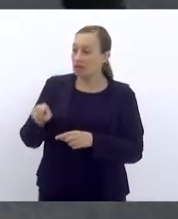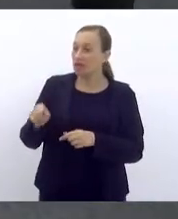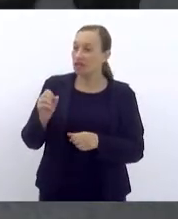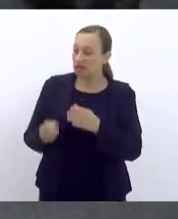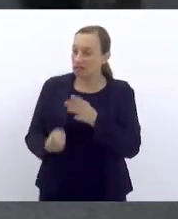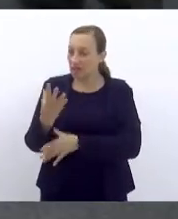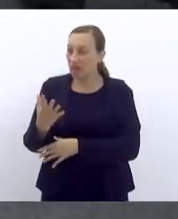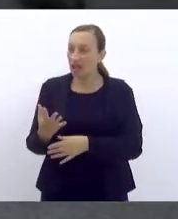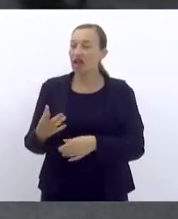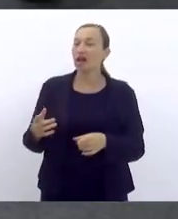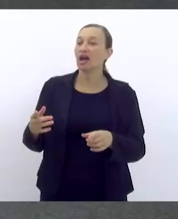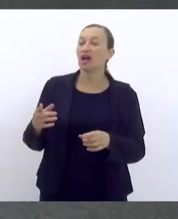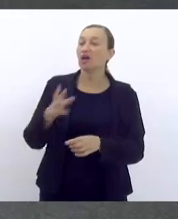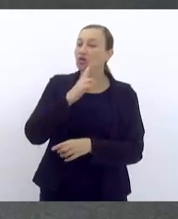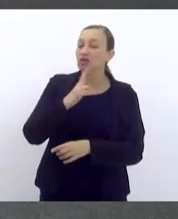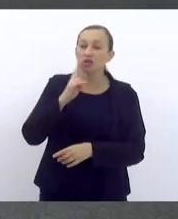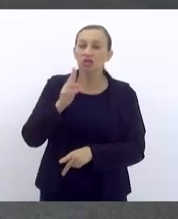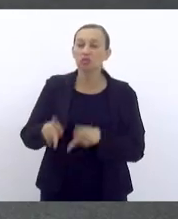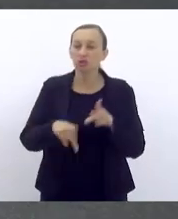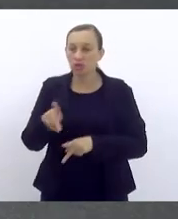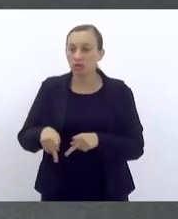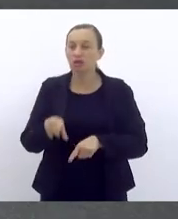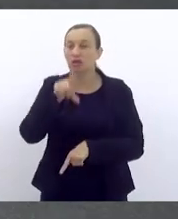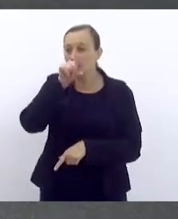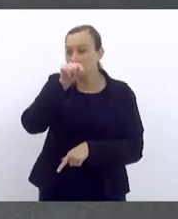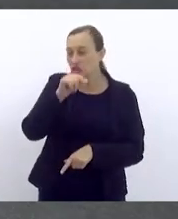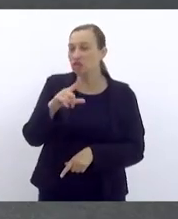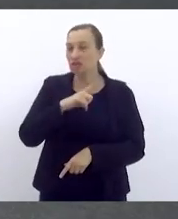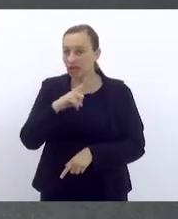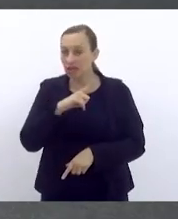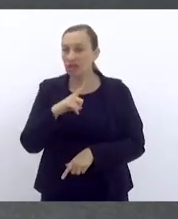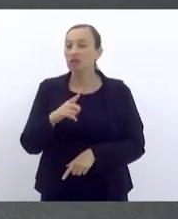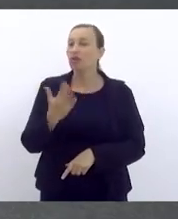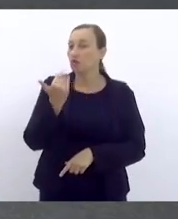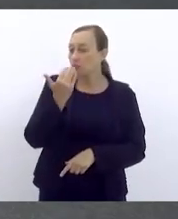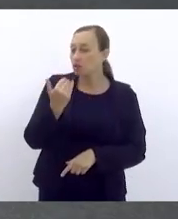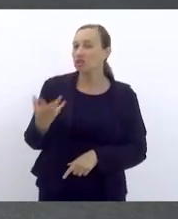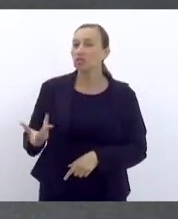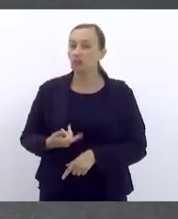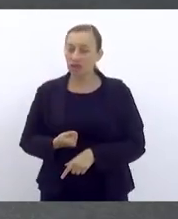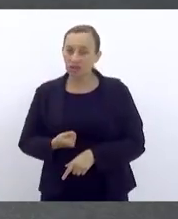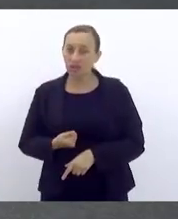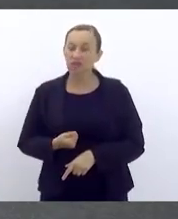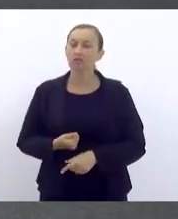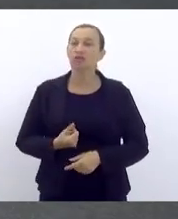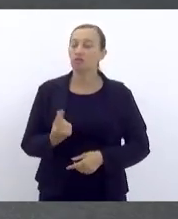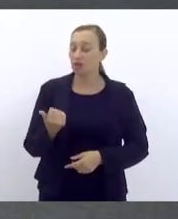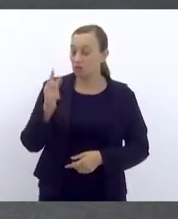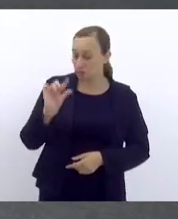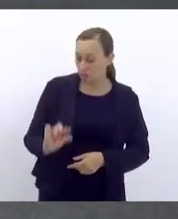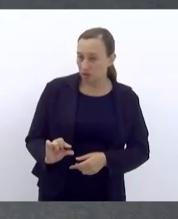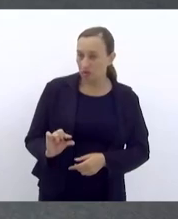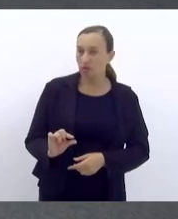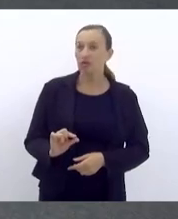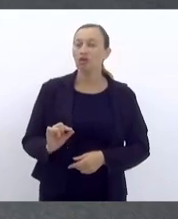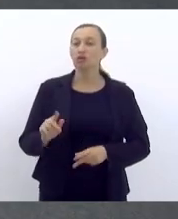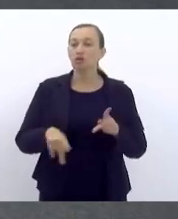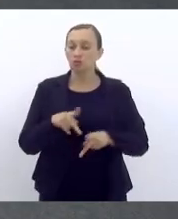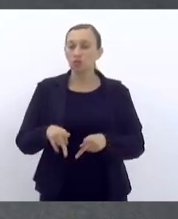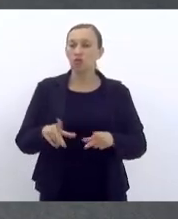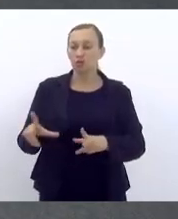a chatuba, para que Mesquita tenha um restaurante popular, tenha alimentação adequada a preço módico que a população merece.